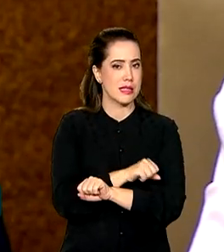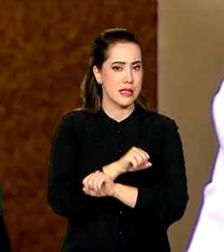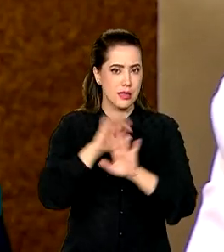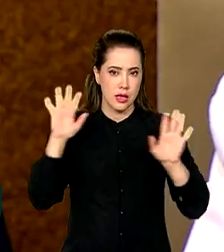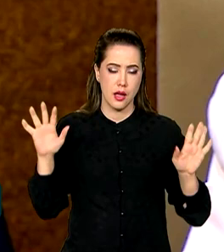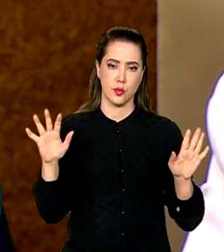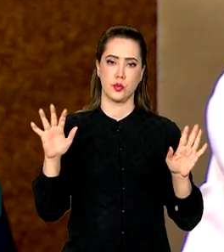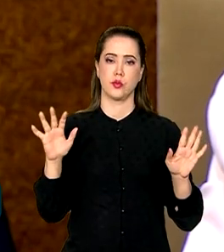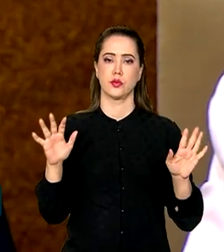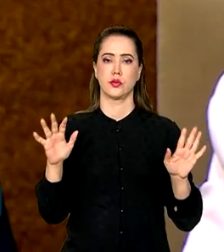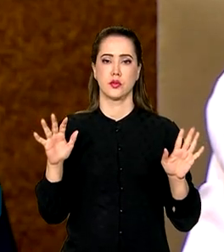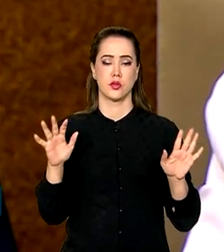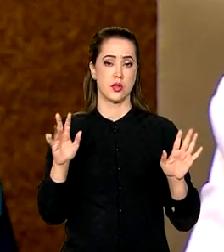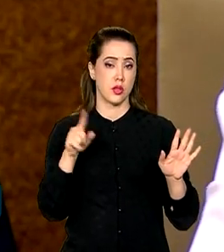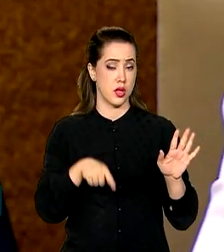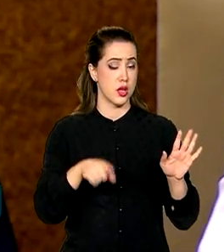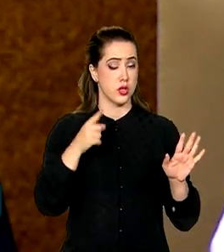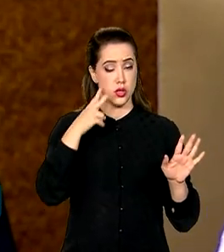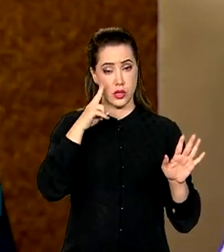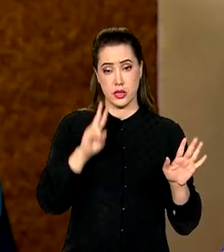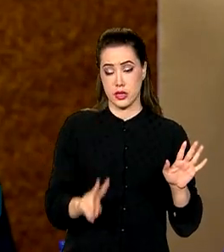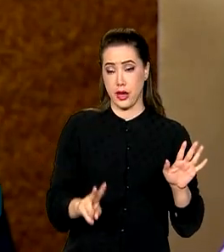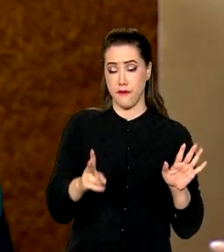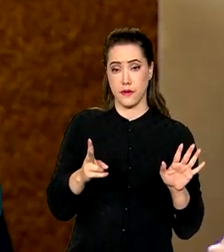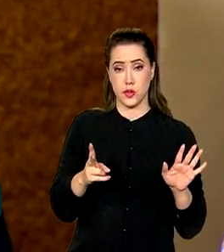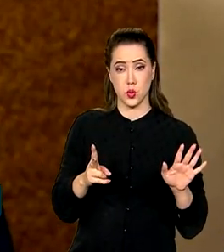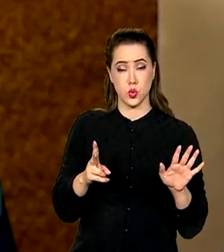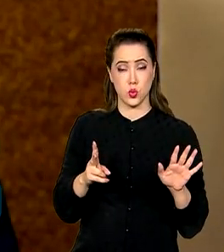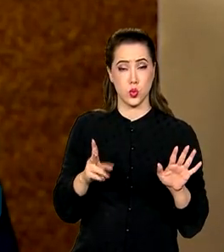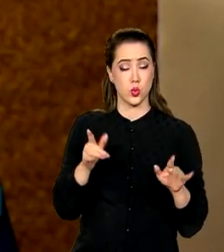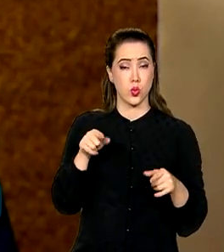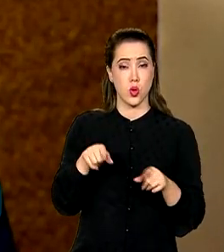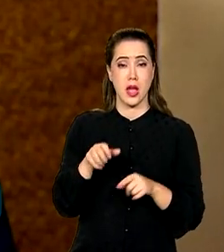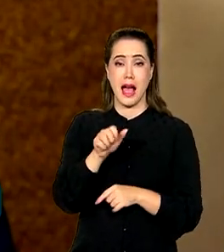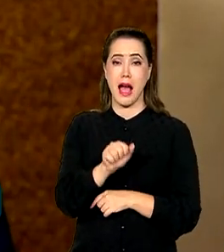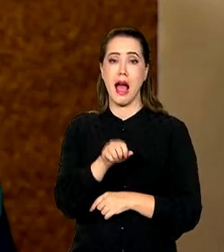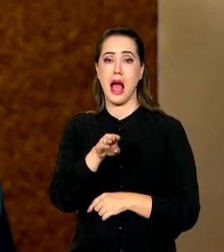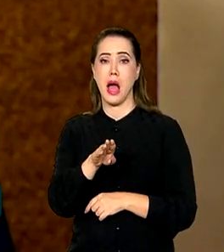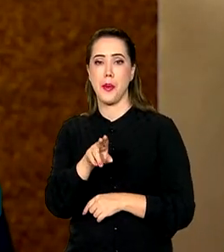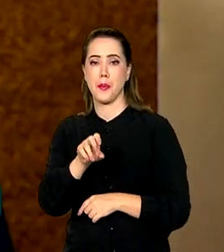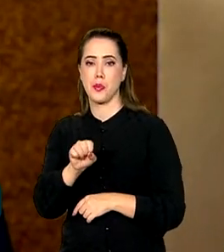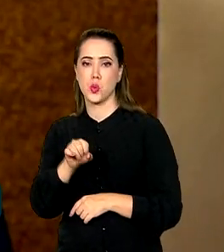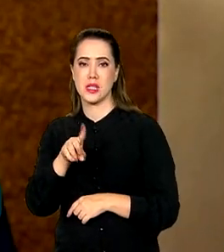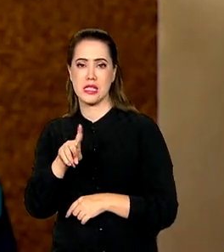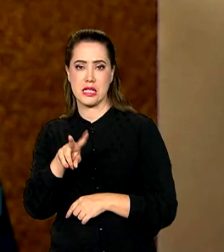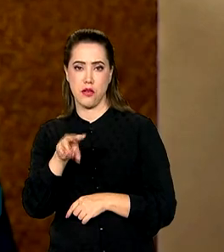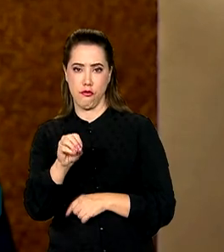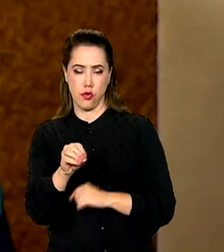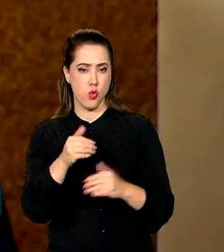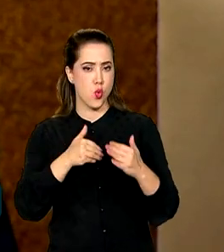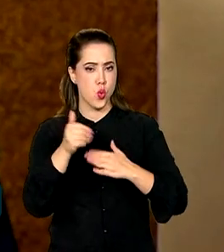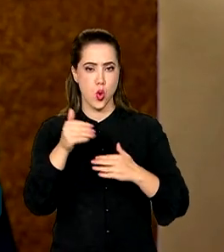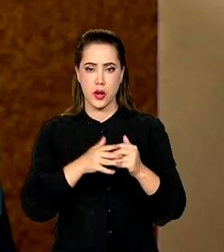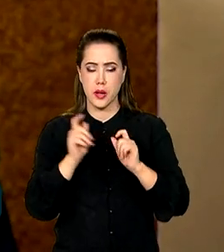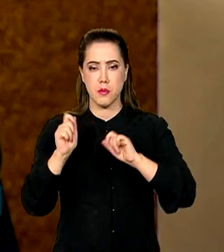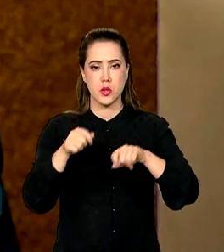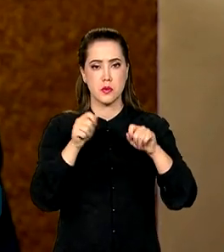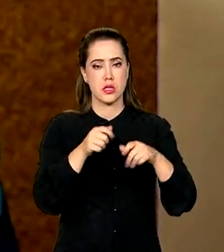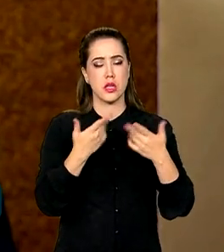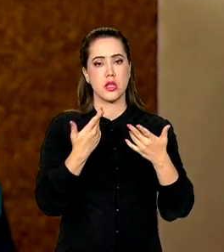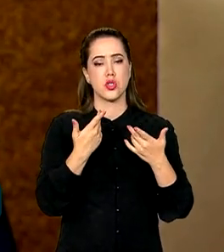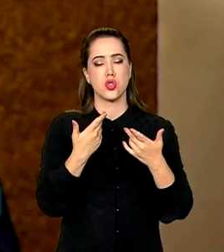sentido de ser considerada abusiva qualquer tipo de veiculação